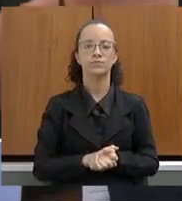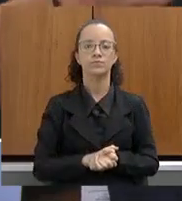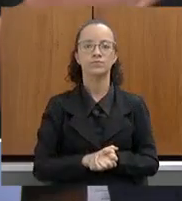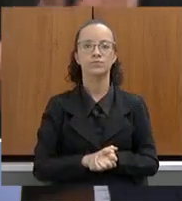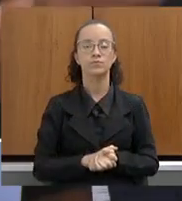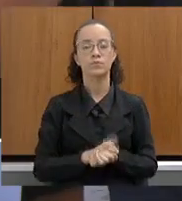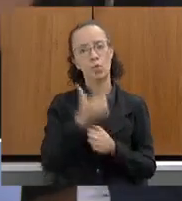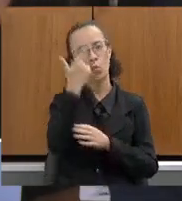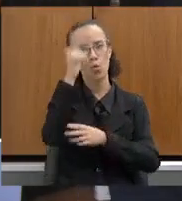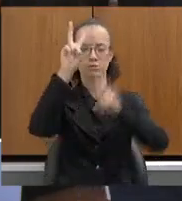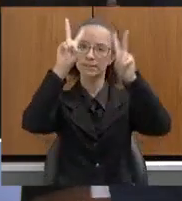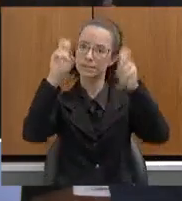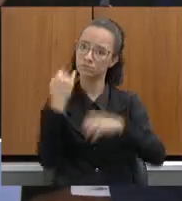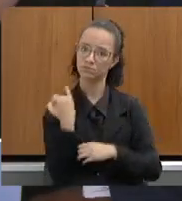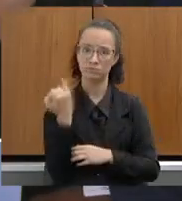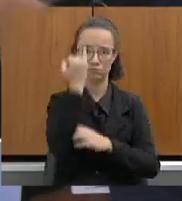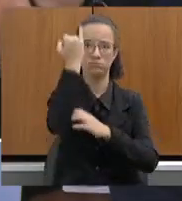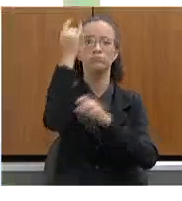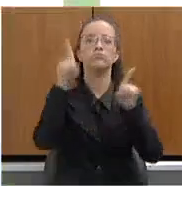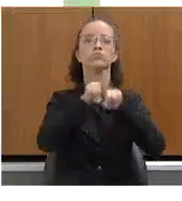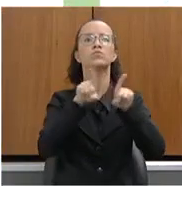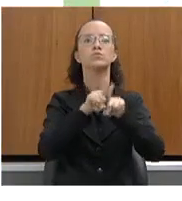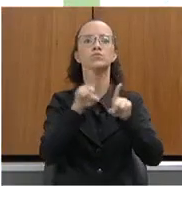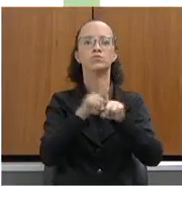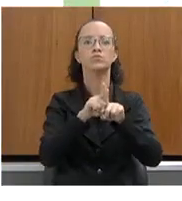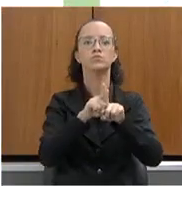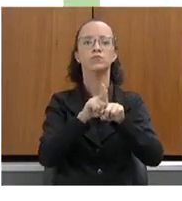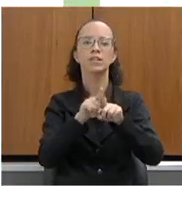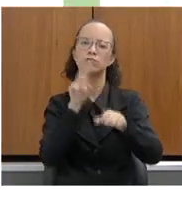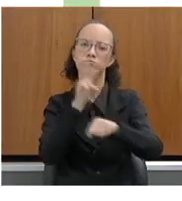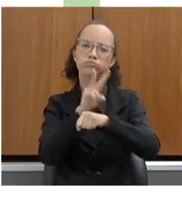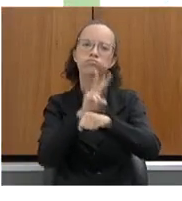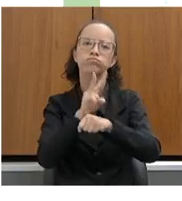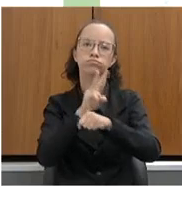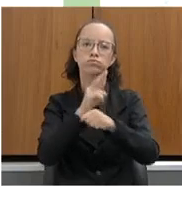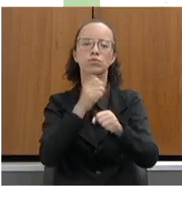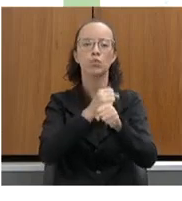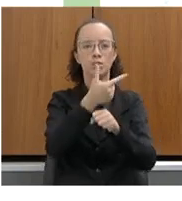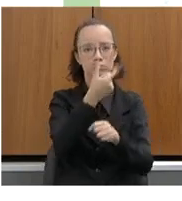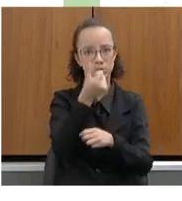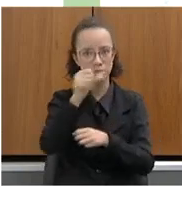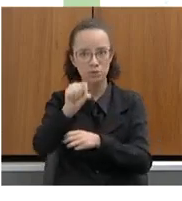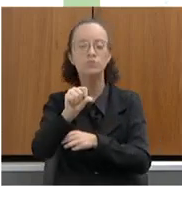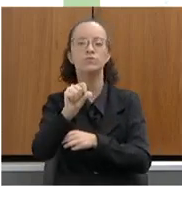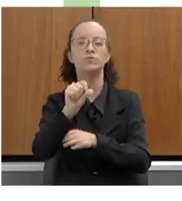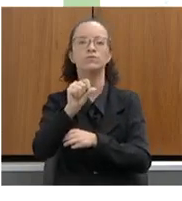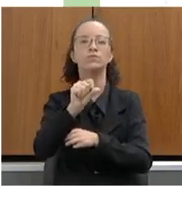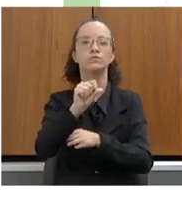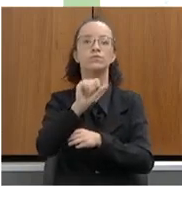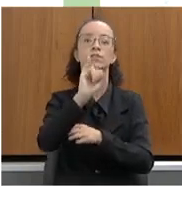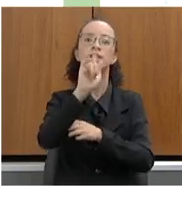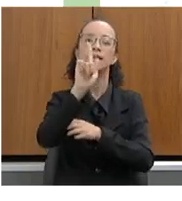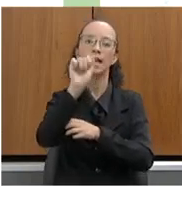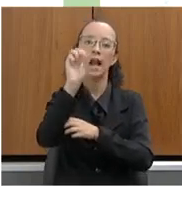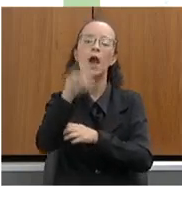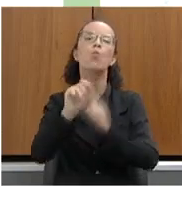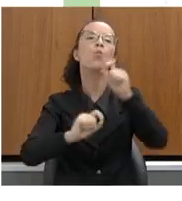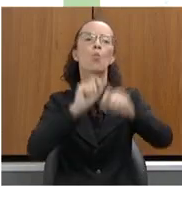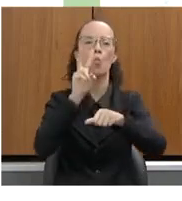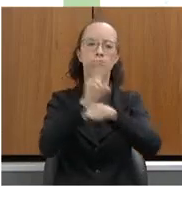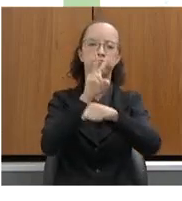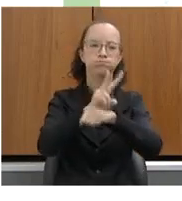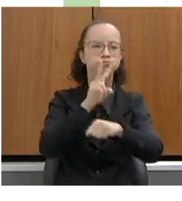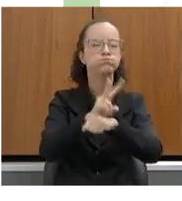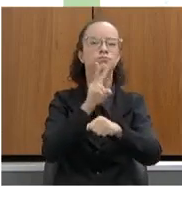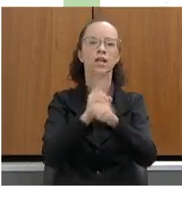Um outro tema importante também, que foi regulamentado em 2019 no IGAM, é fiscalização